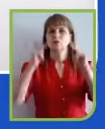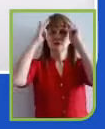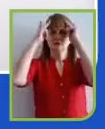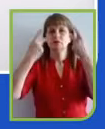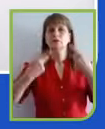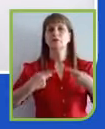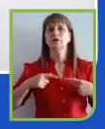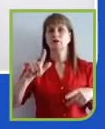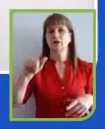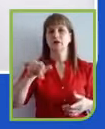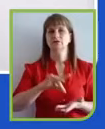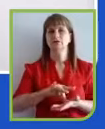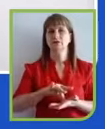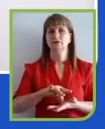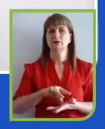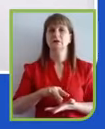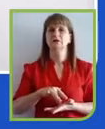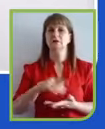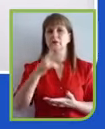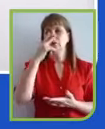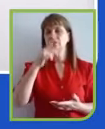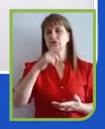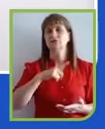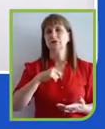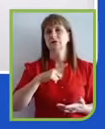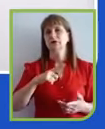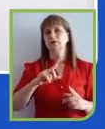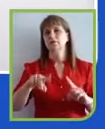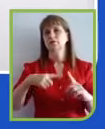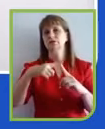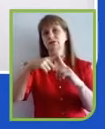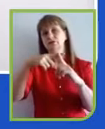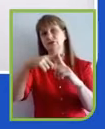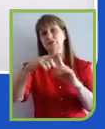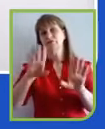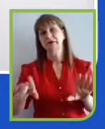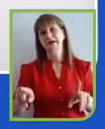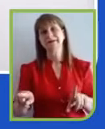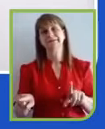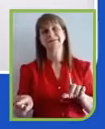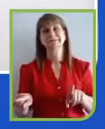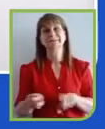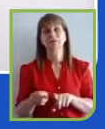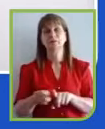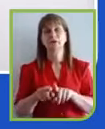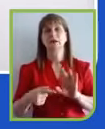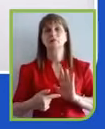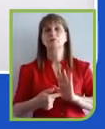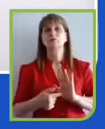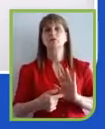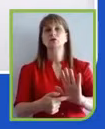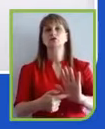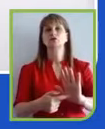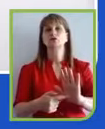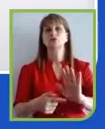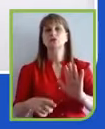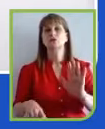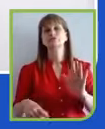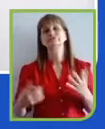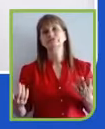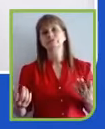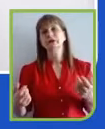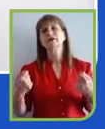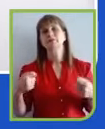que tem o seu lado muito positivo e também teve o seu lado a melhorar. Acho que isso daí se